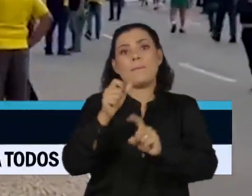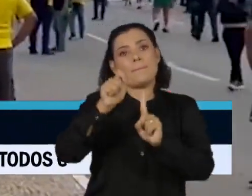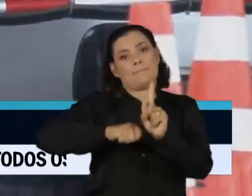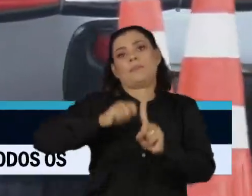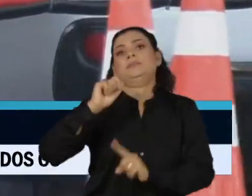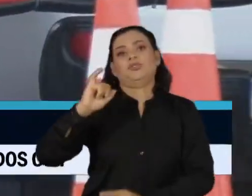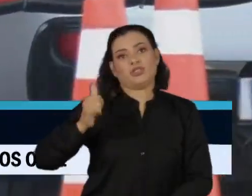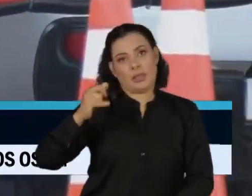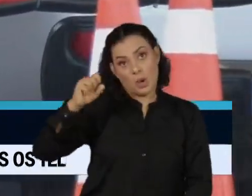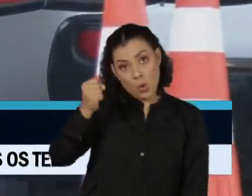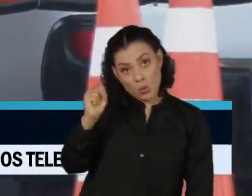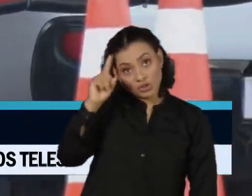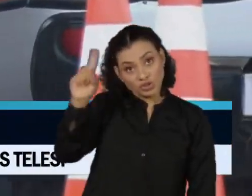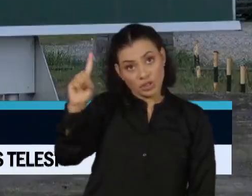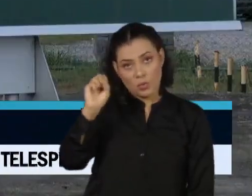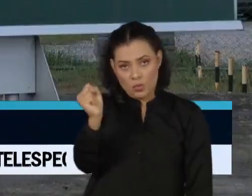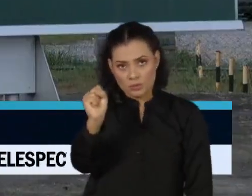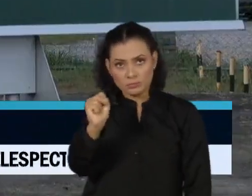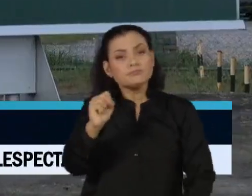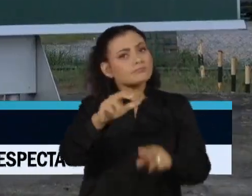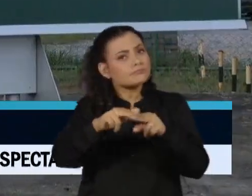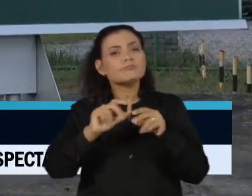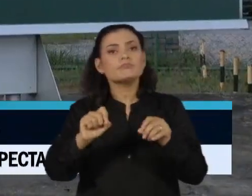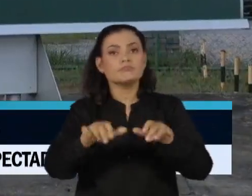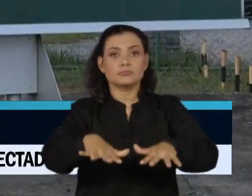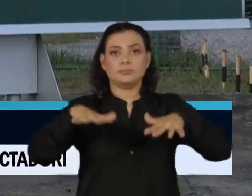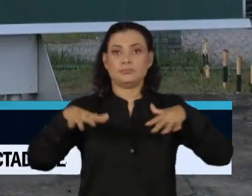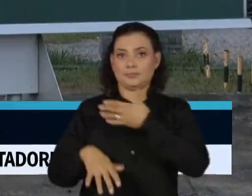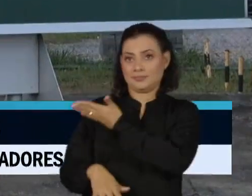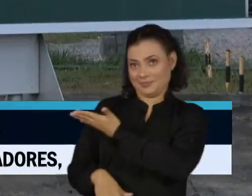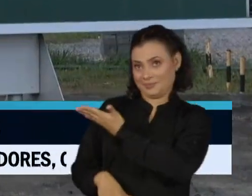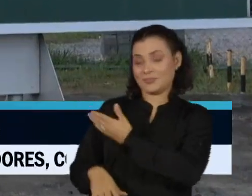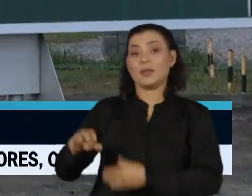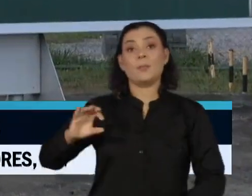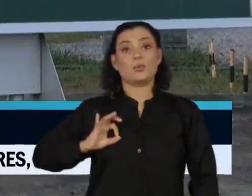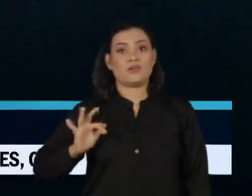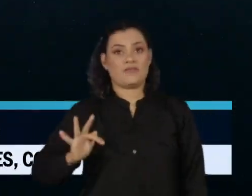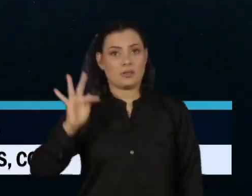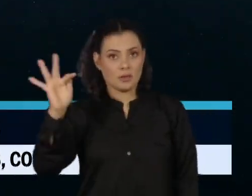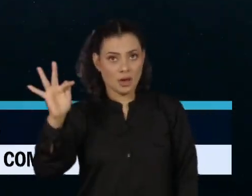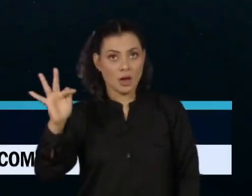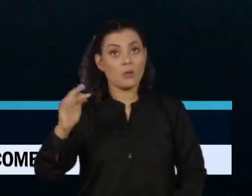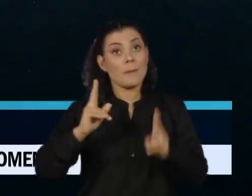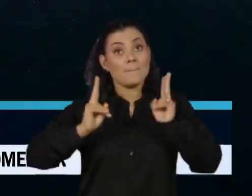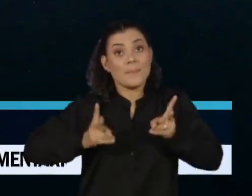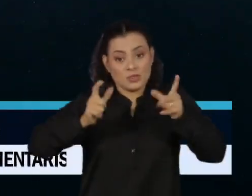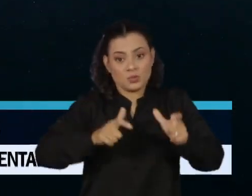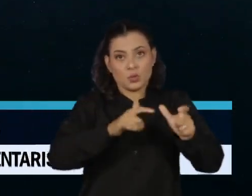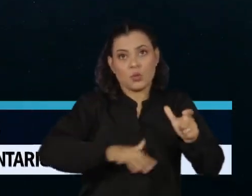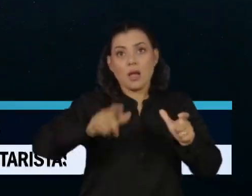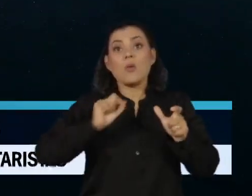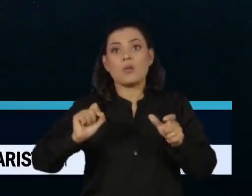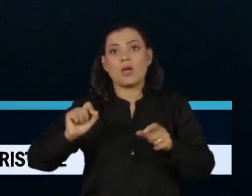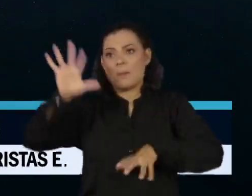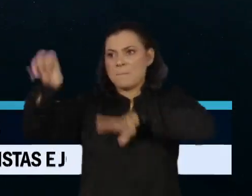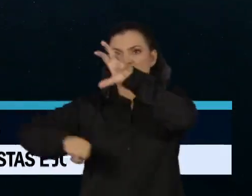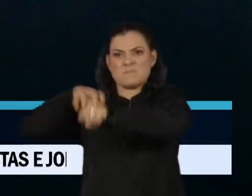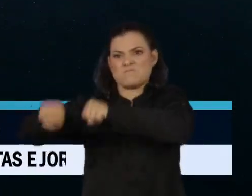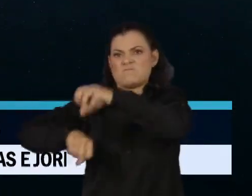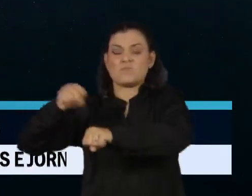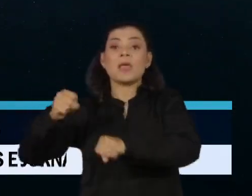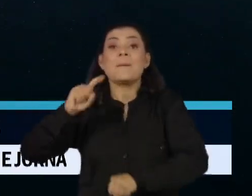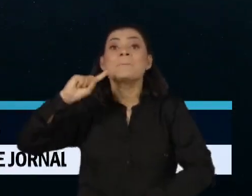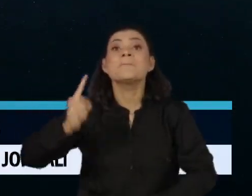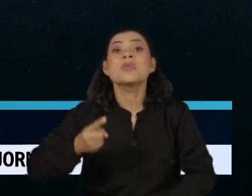janeiro. As oitivas ocorreram na Academia Nacional da PF, o mesmo local para onde foram levados